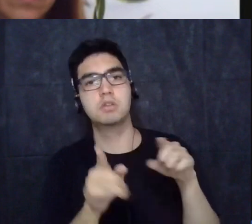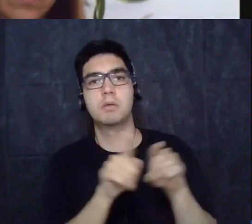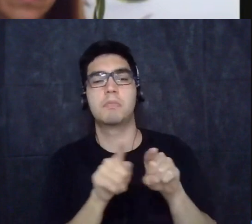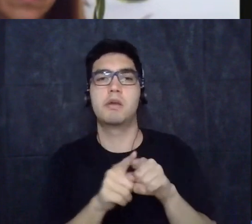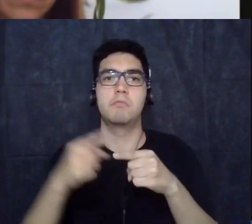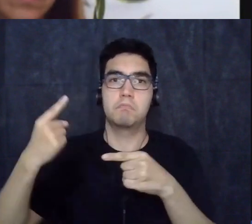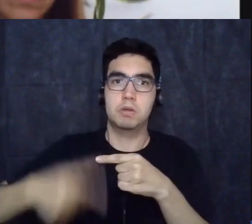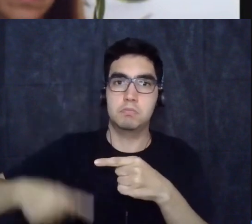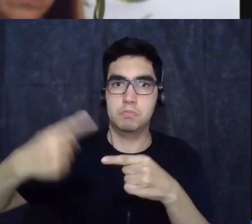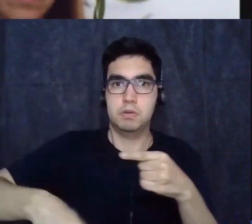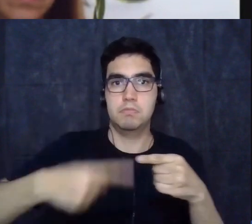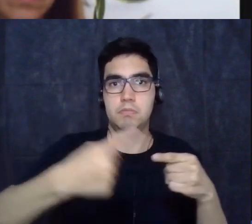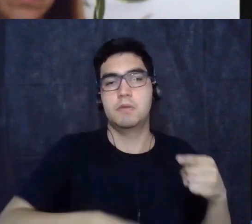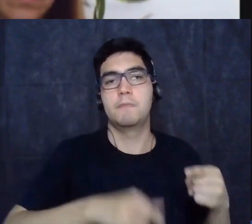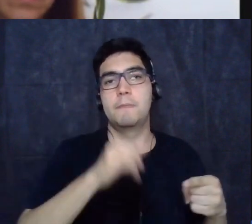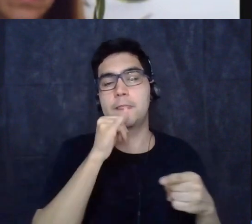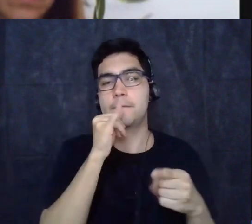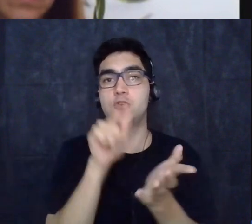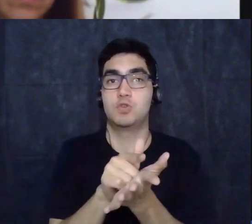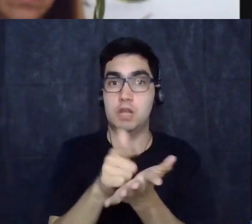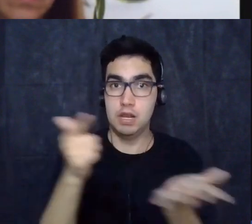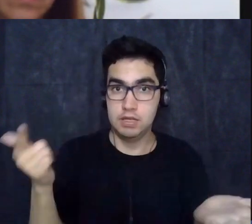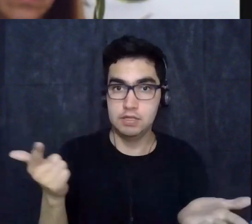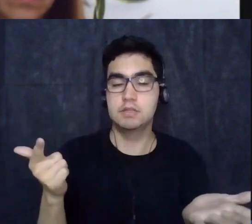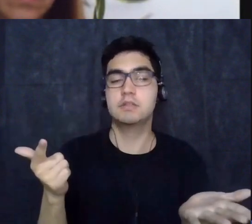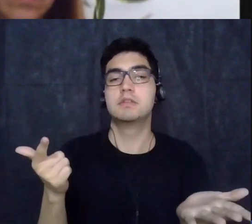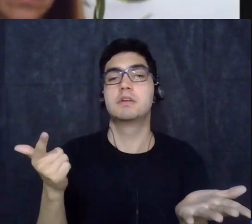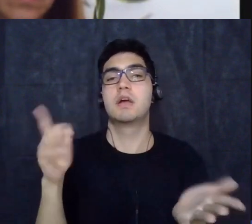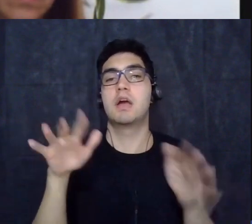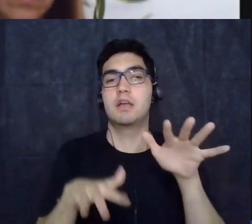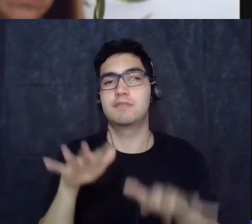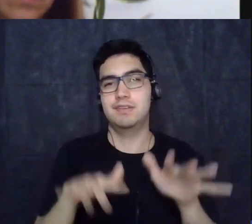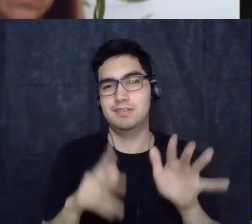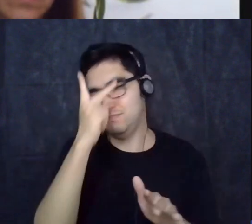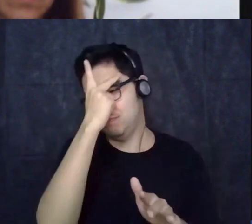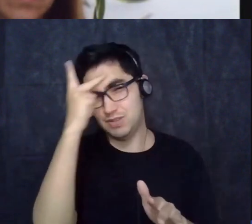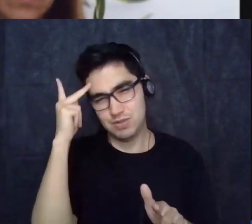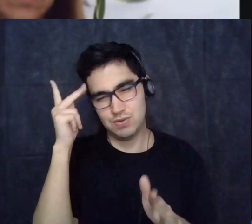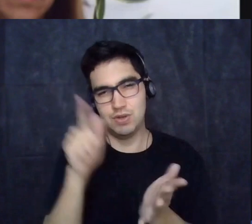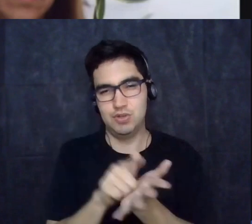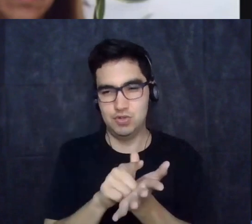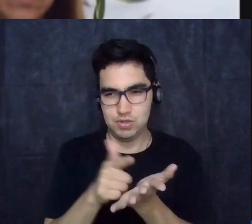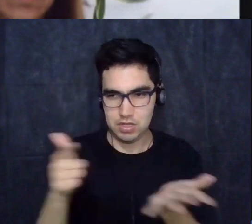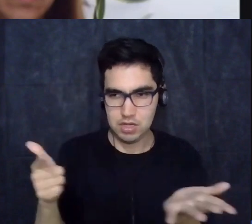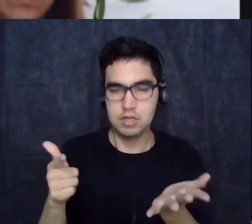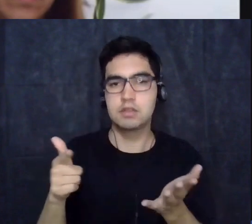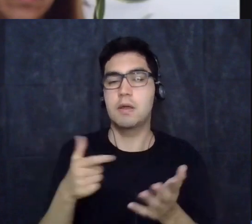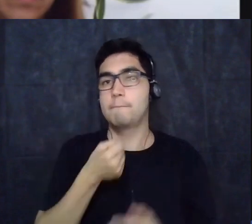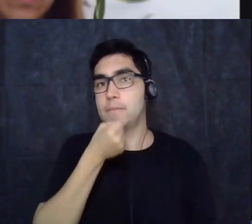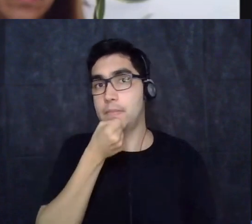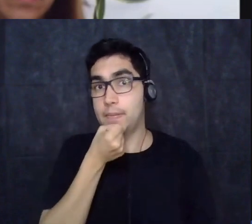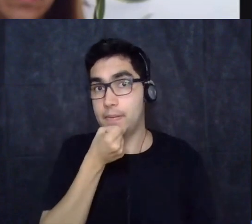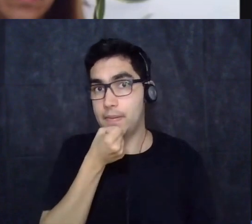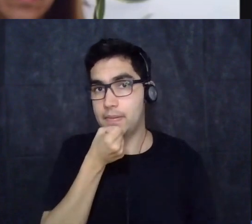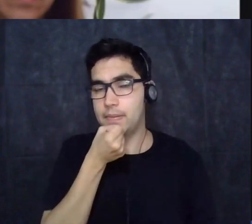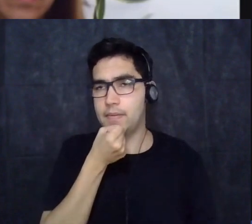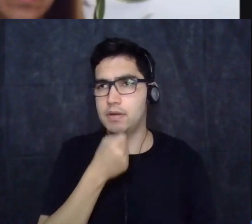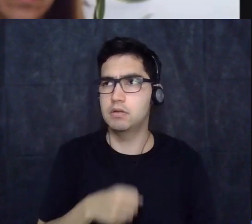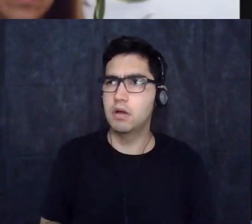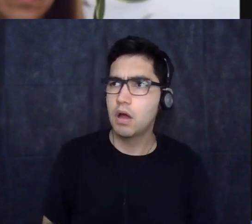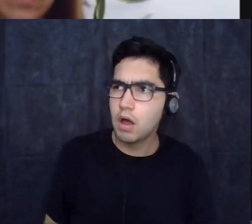jornalistas que às vezes fazem falas absurdas